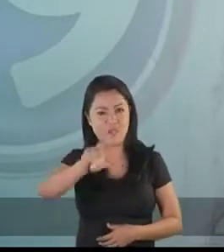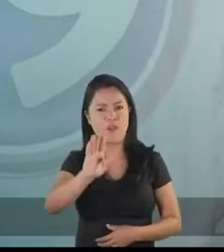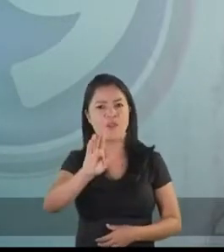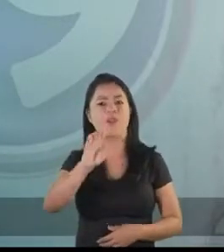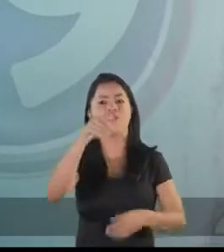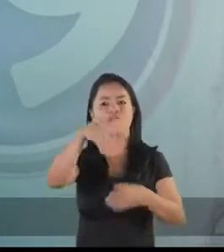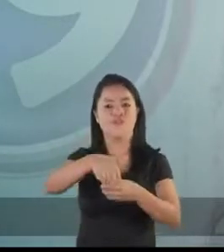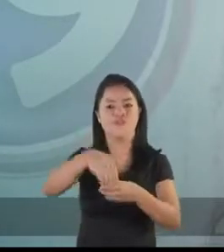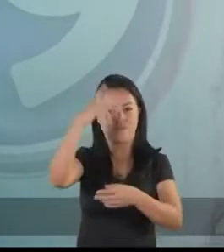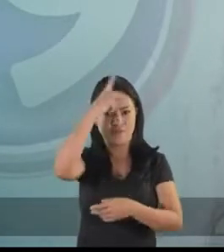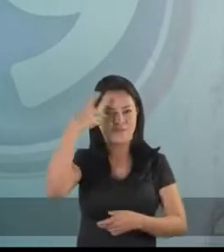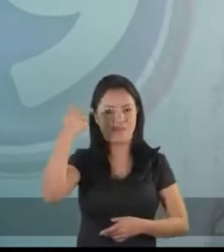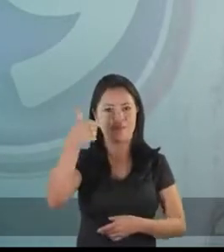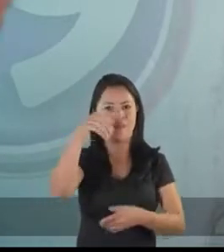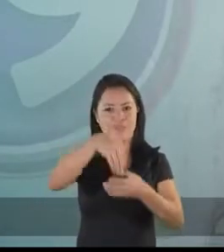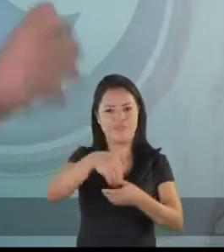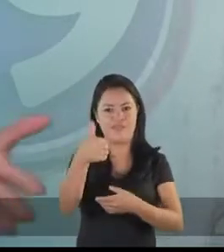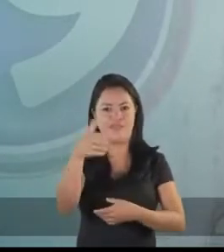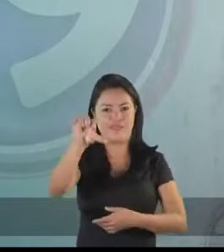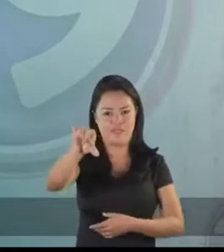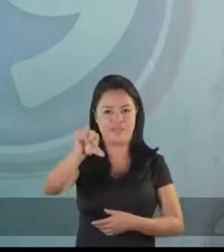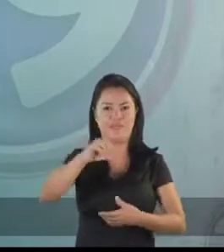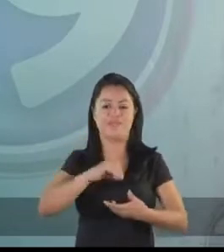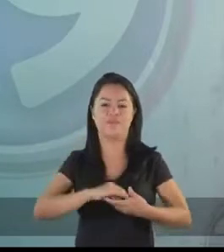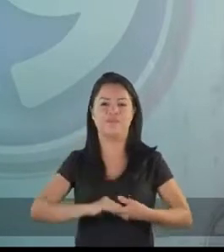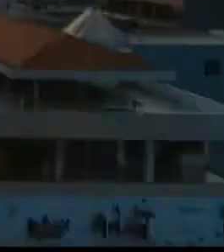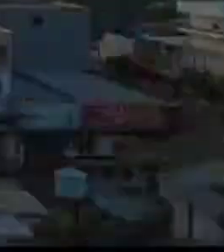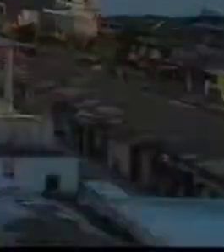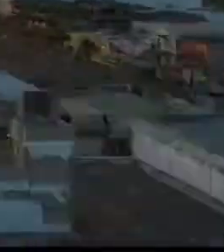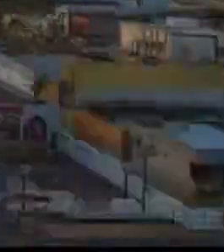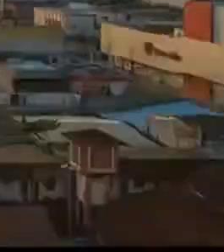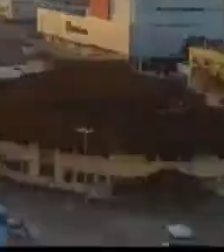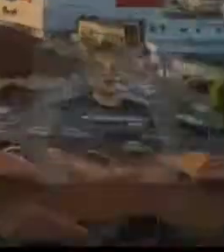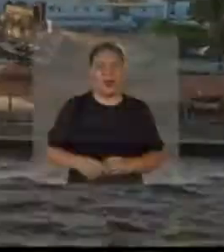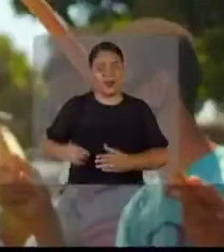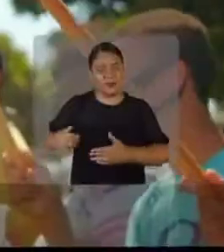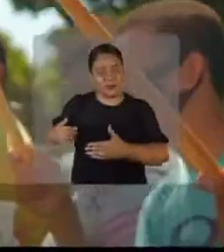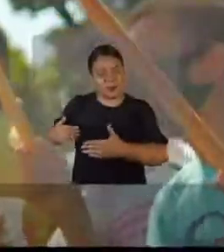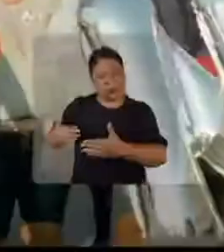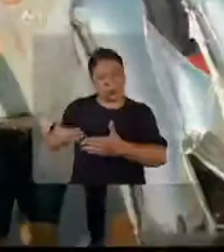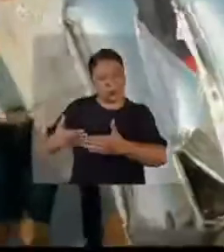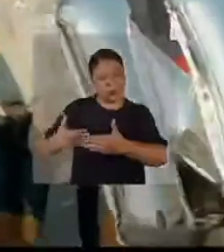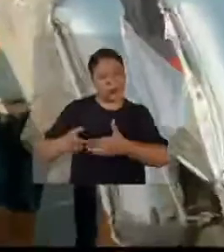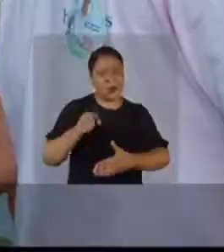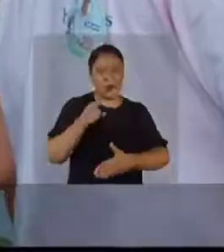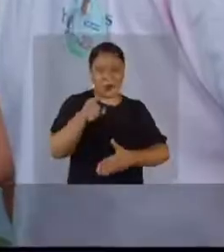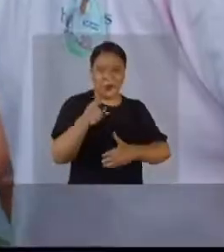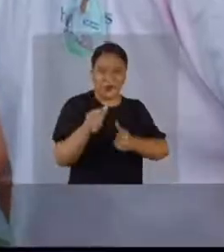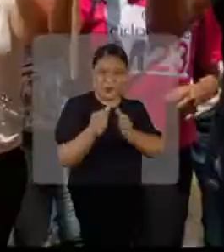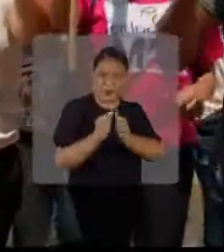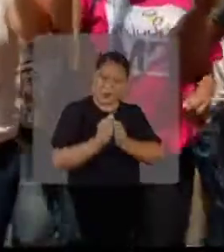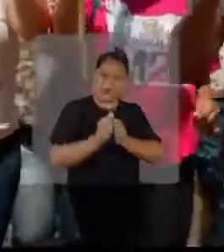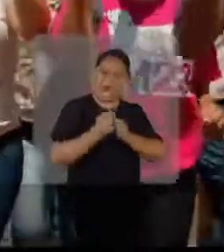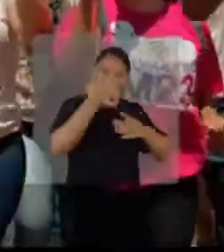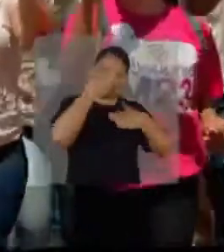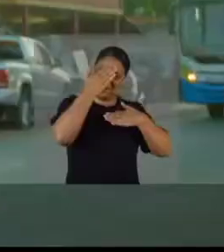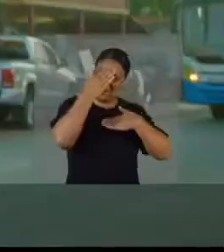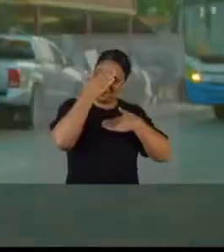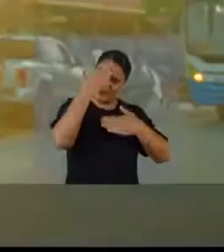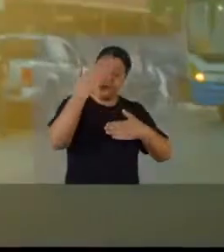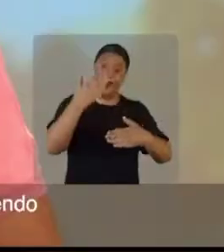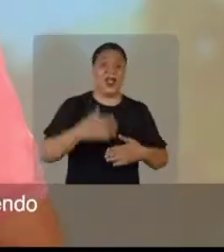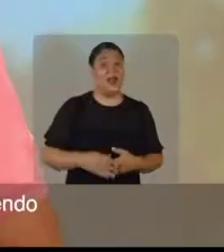Vá às urnas, vote Patrícia, vote 19. Quero te agradecer por nos acompanhar desde o